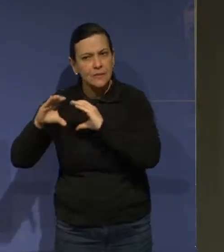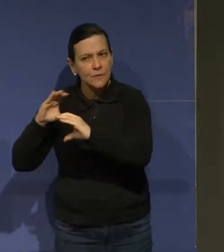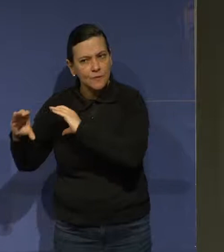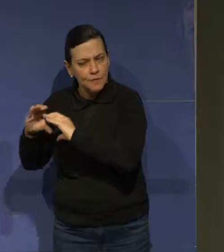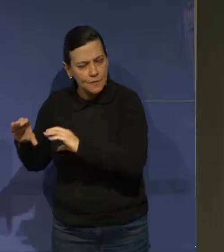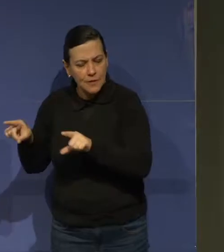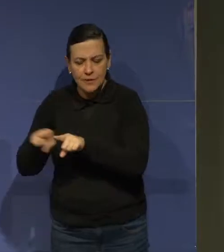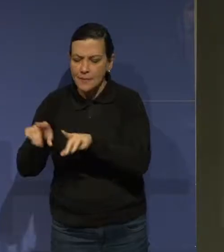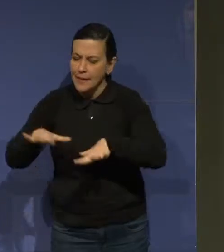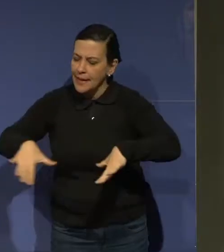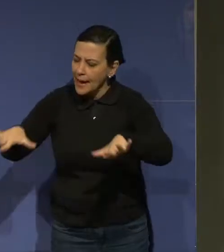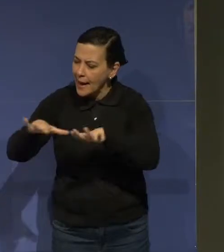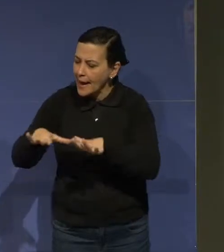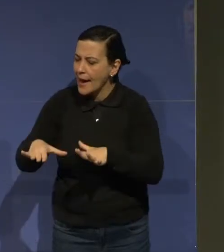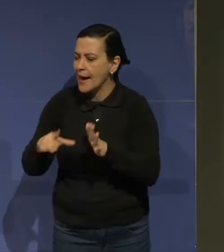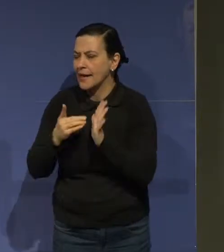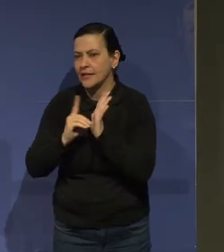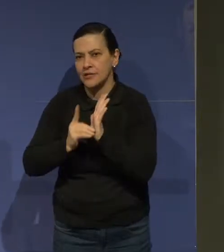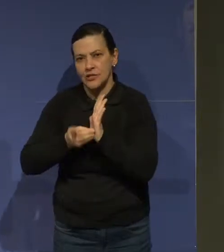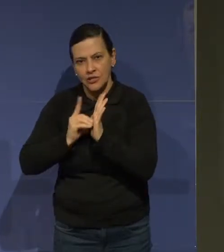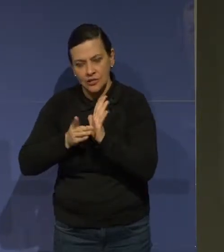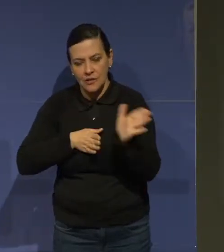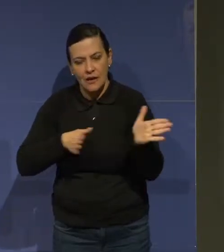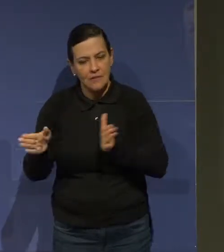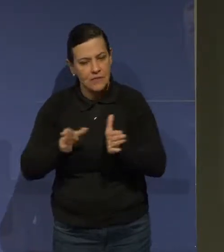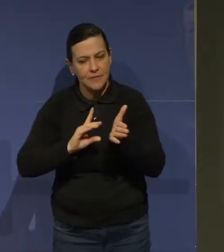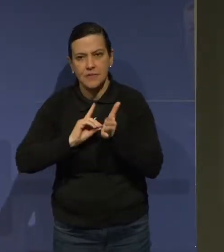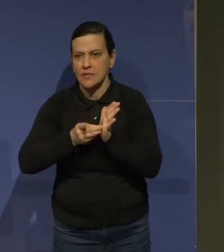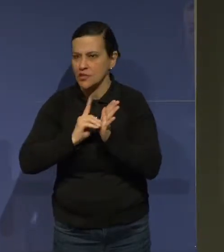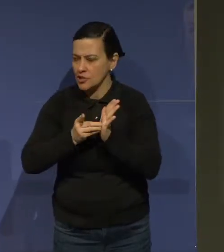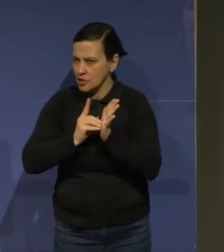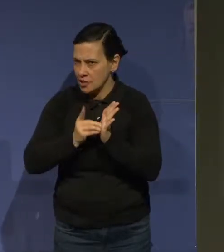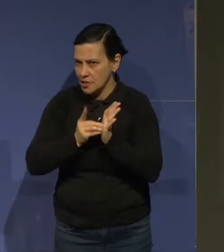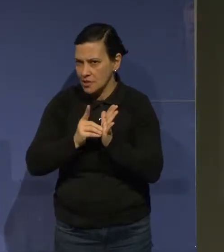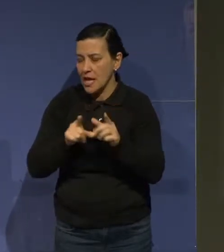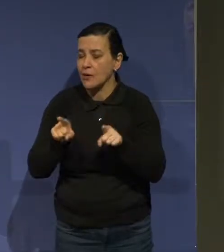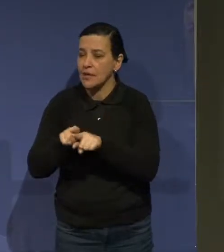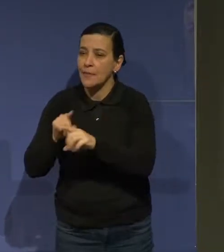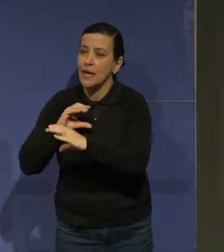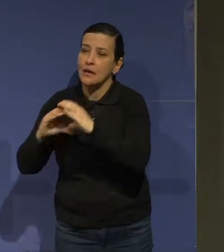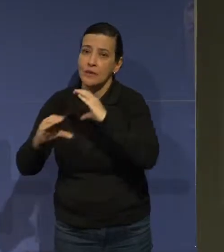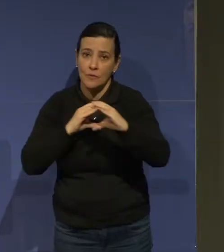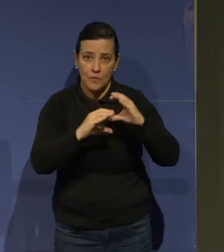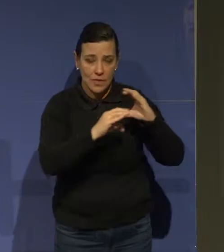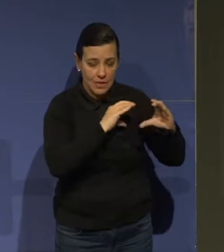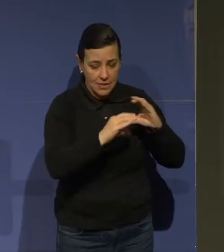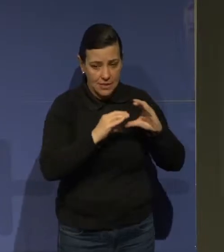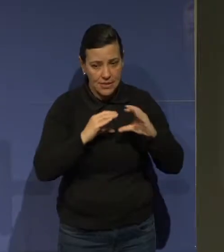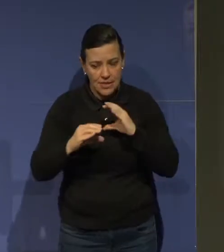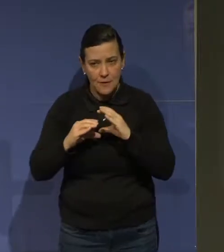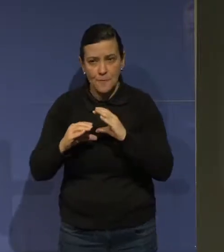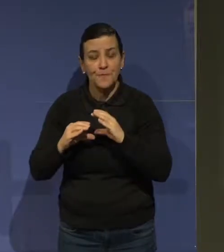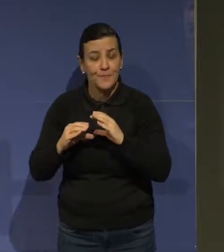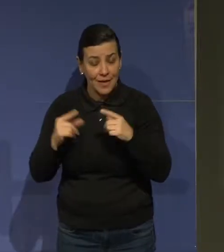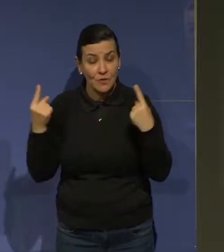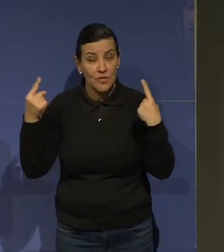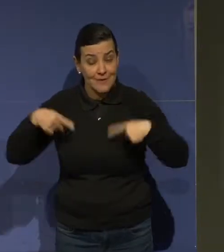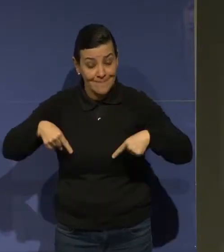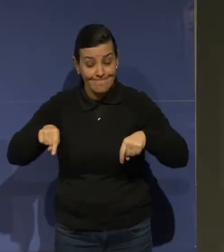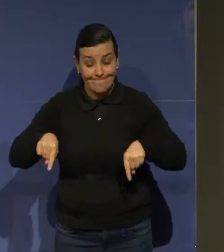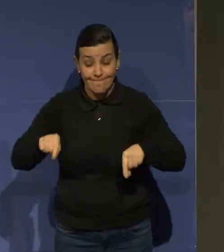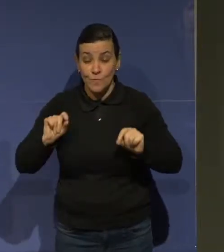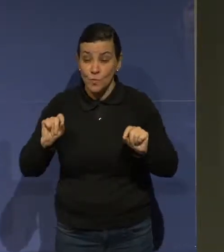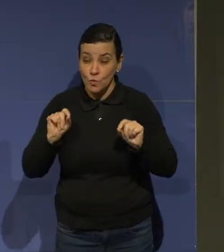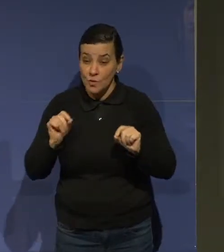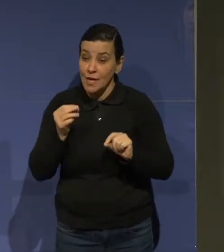área digital, na área de acessibilidade digital e acessibilidade comunicacional. Um dos grandes desafios do momento é fazer que o